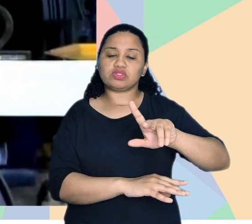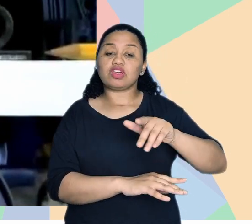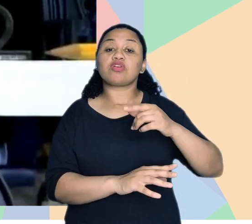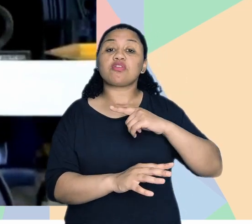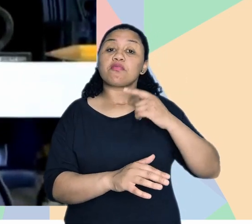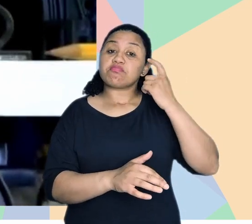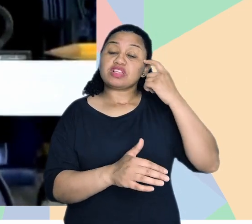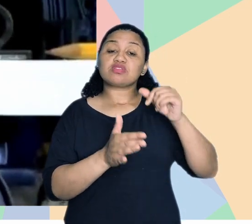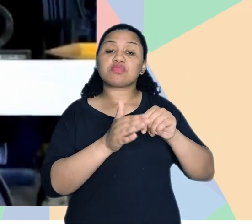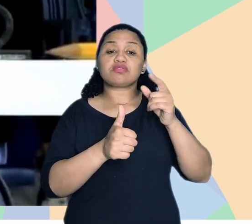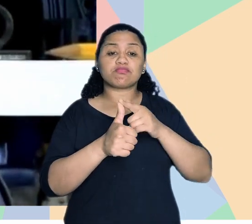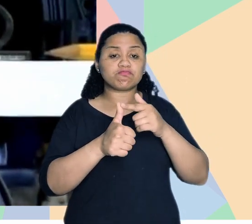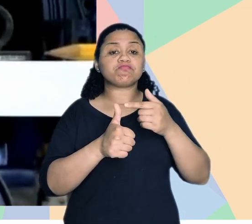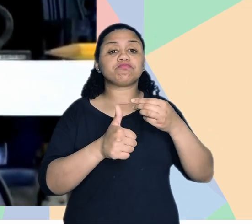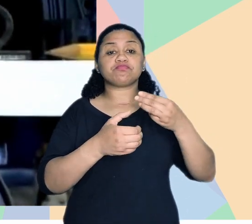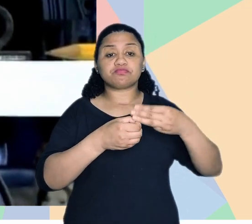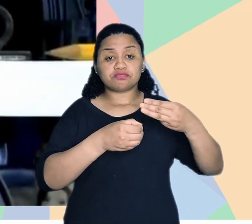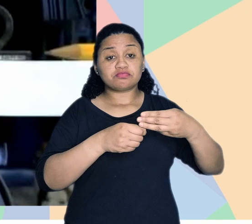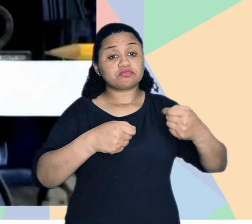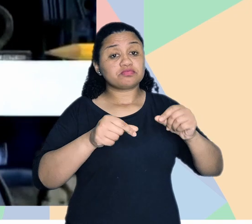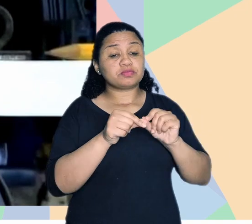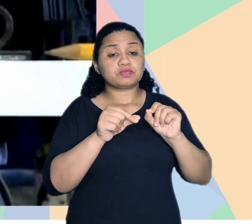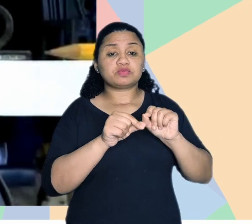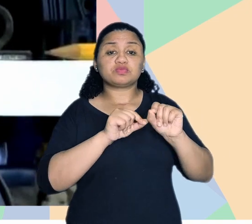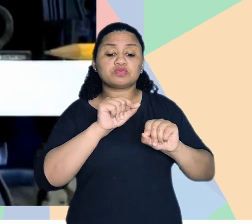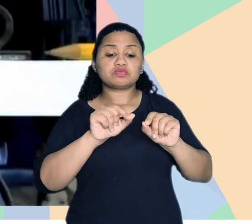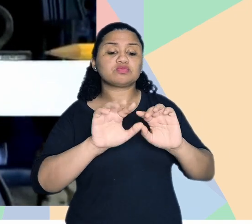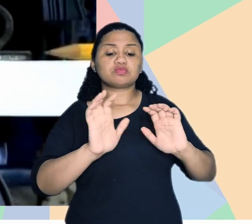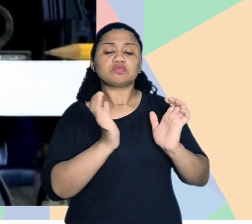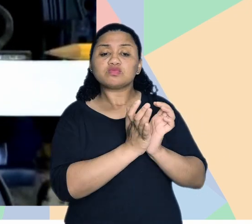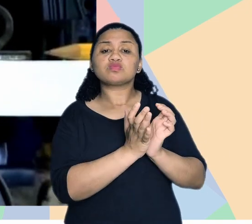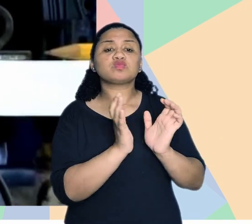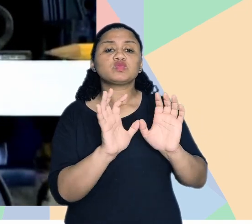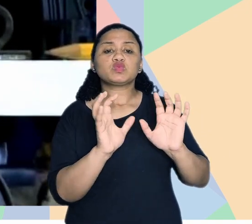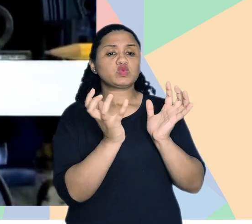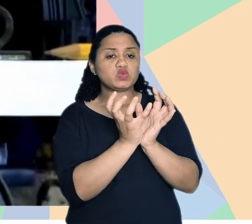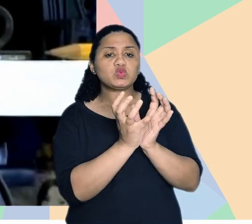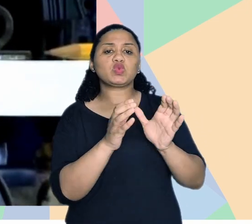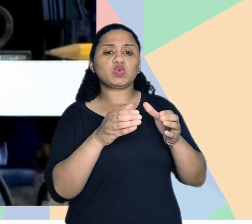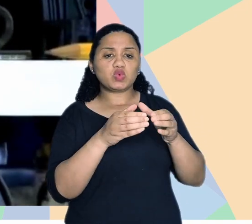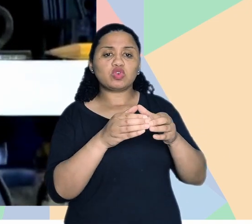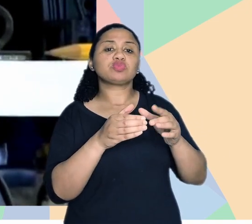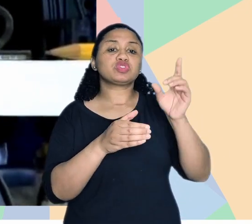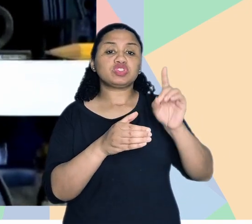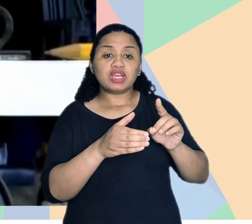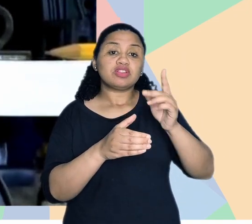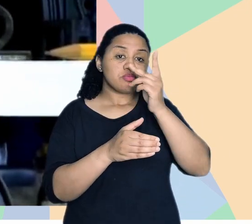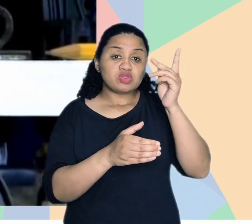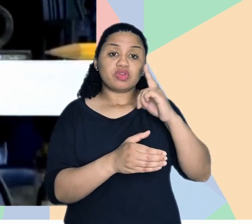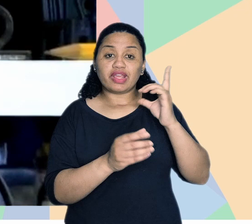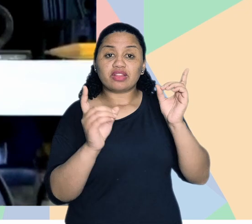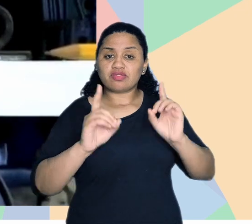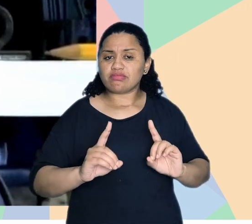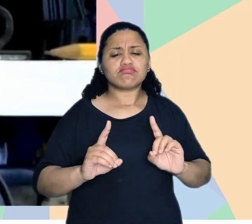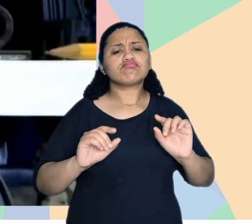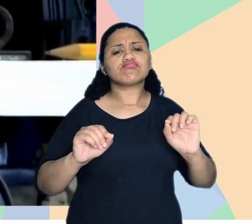Eu penso que o primeiro passo, né, que os municípios devam fazer é um conselho, né, um conselho de